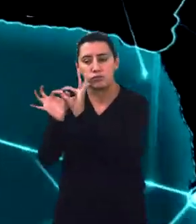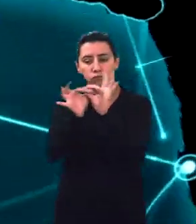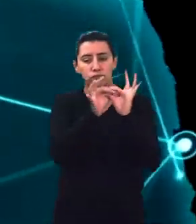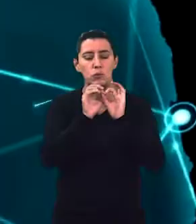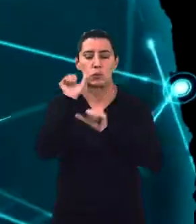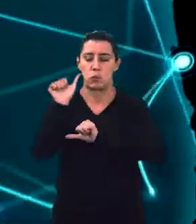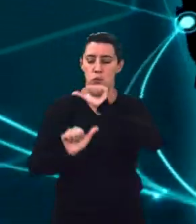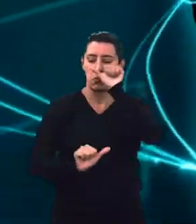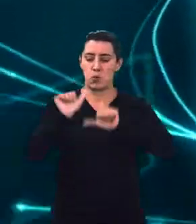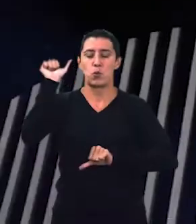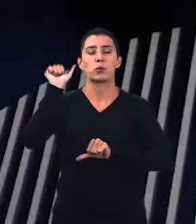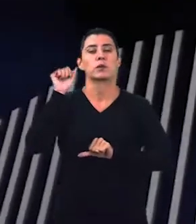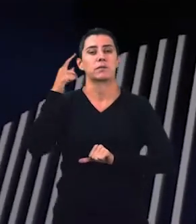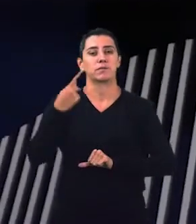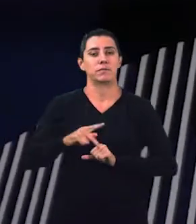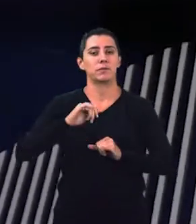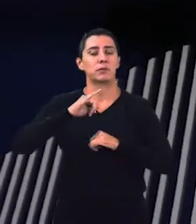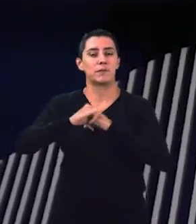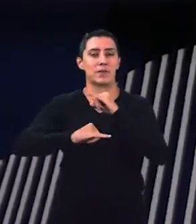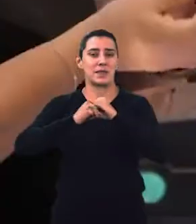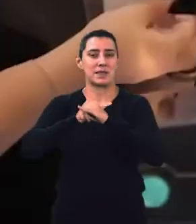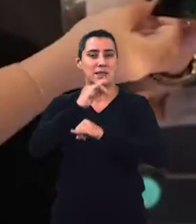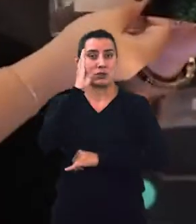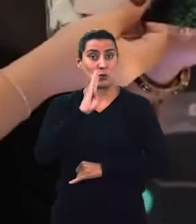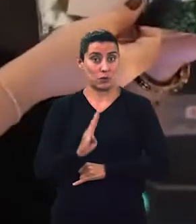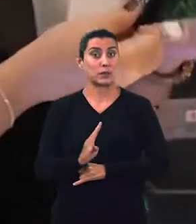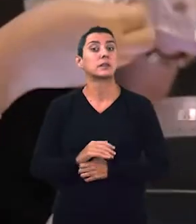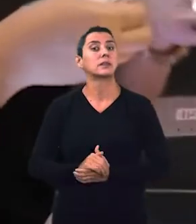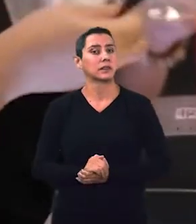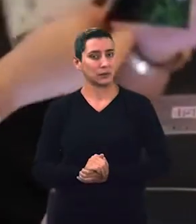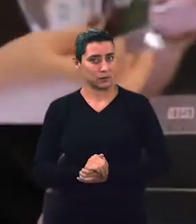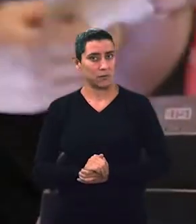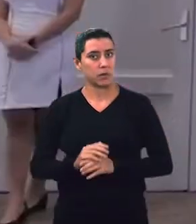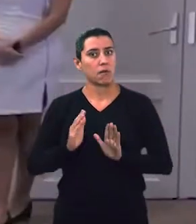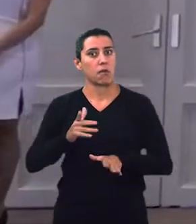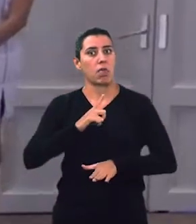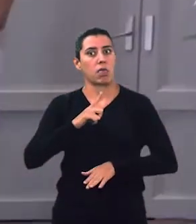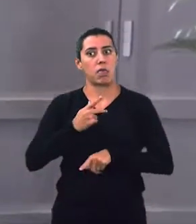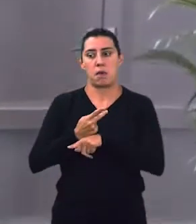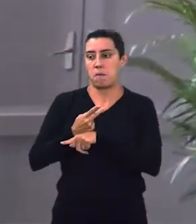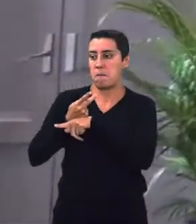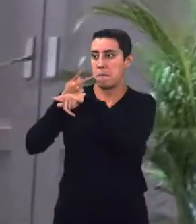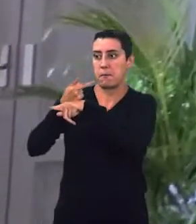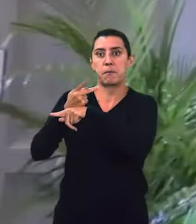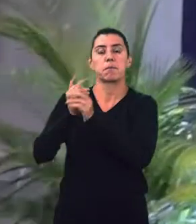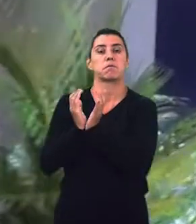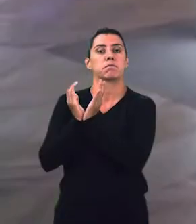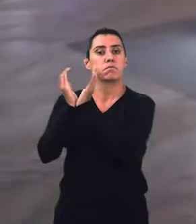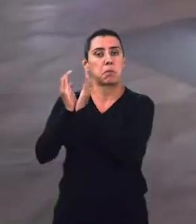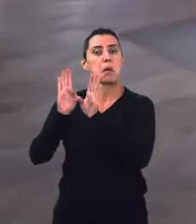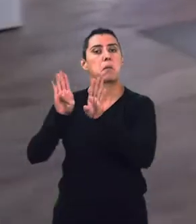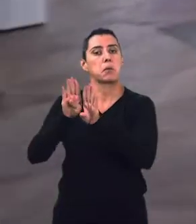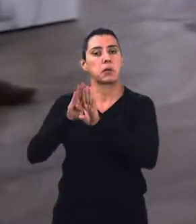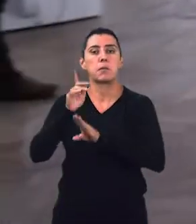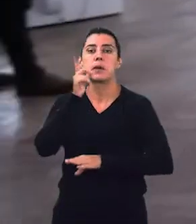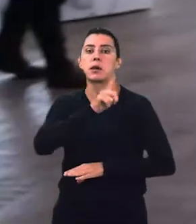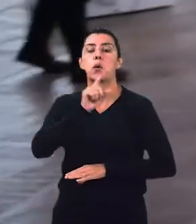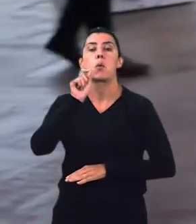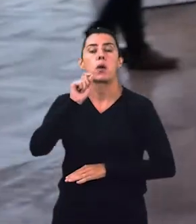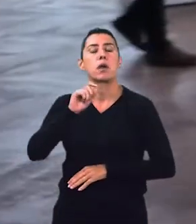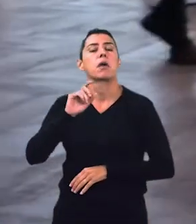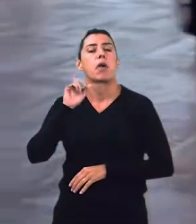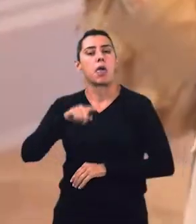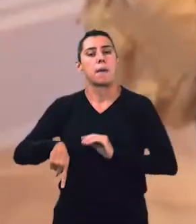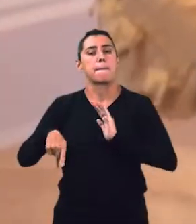do país. O mercado brasileiro também recebeu o Huawei Digital Power, com soluções de energia para